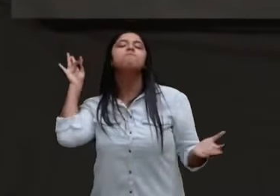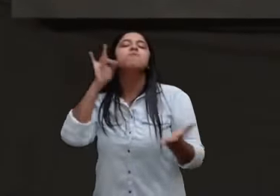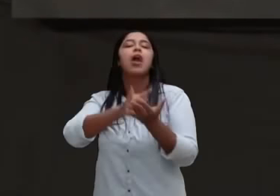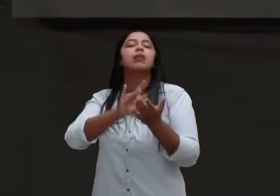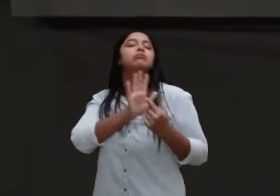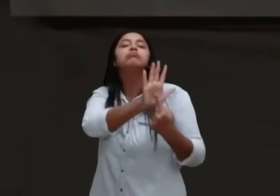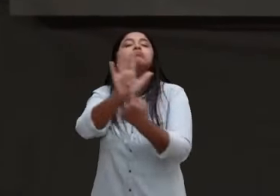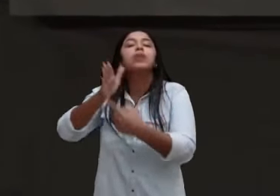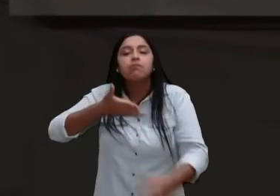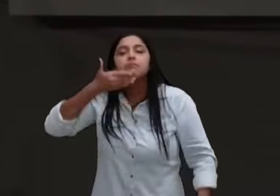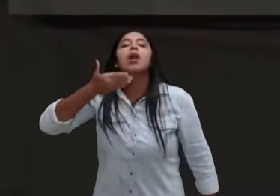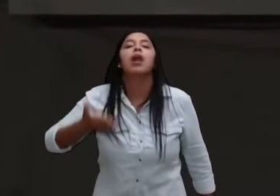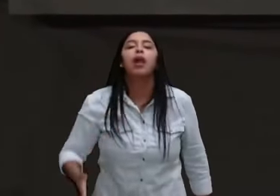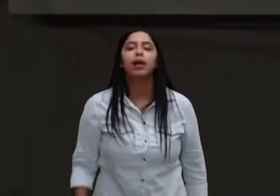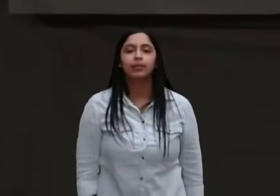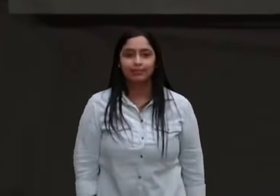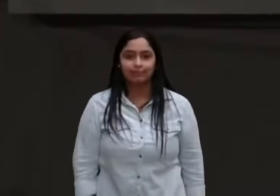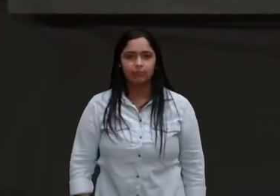encolha,